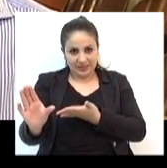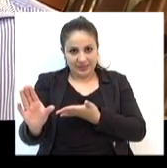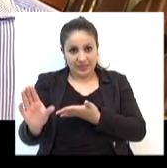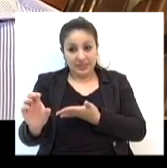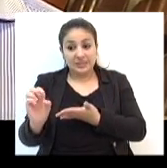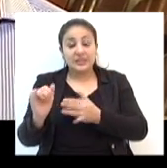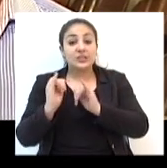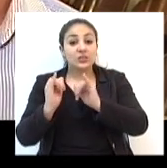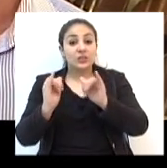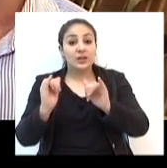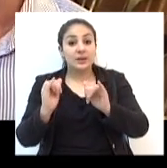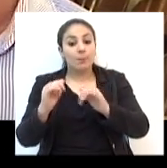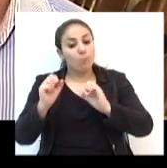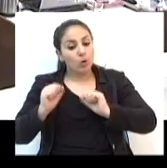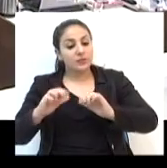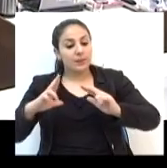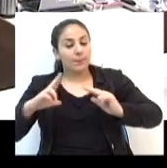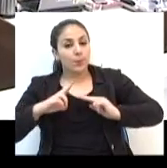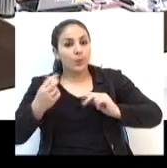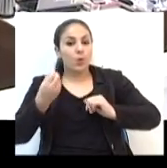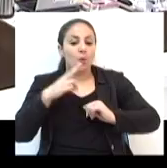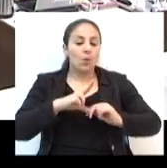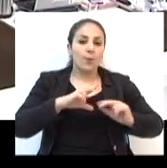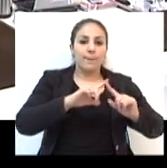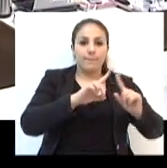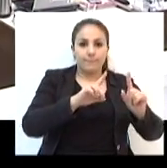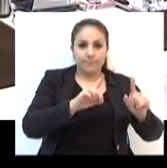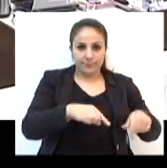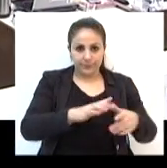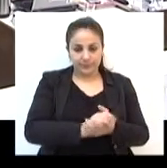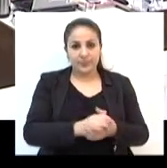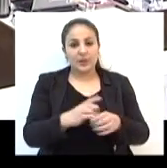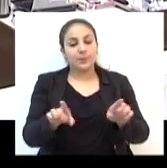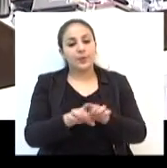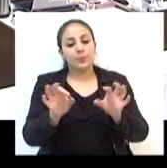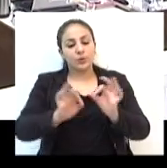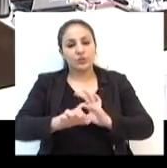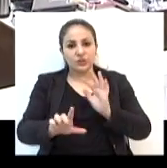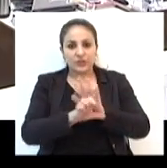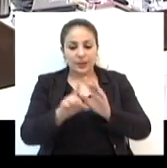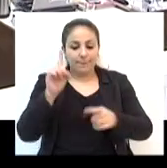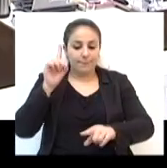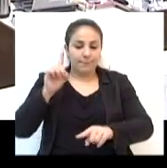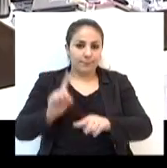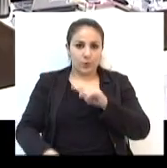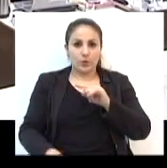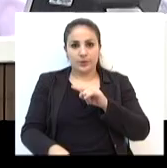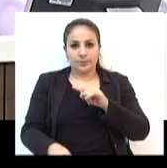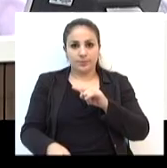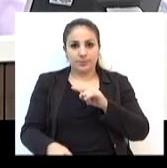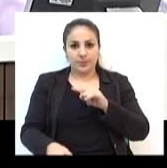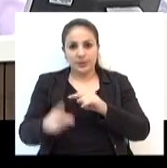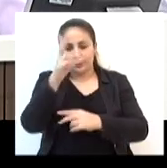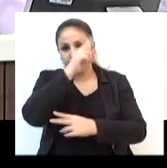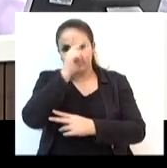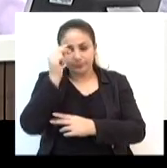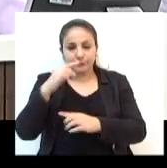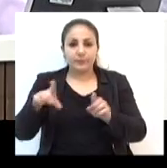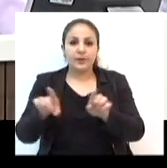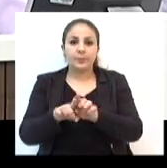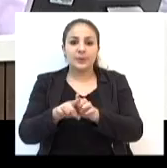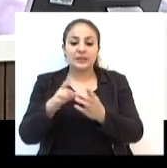público ou seja ele privado. O projeto de lei proíbe que o Legislativo e o Executivo firmem